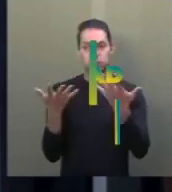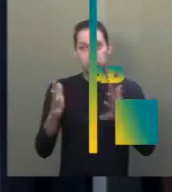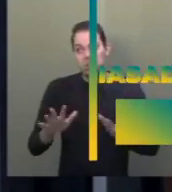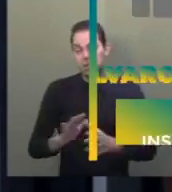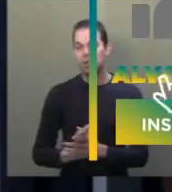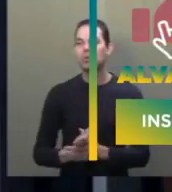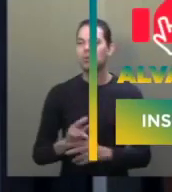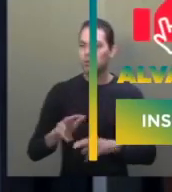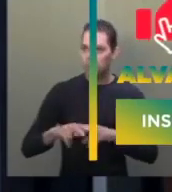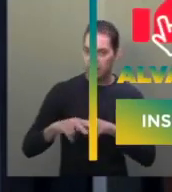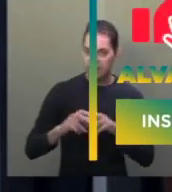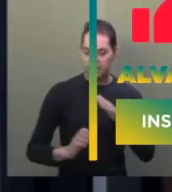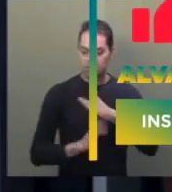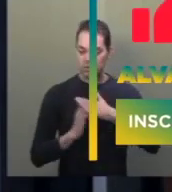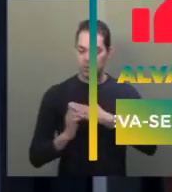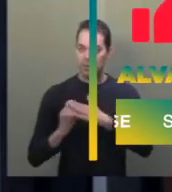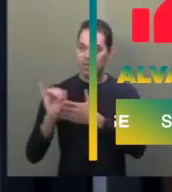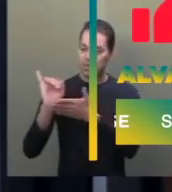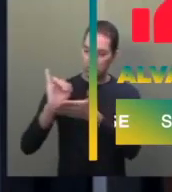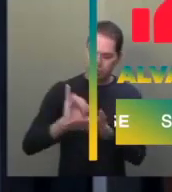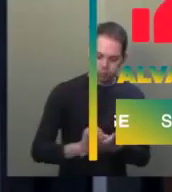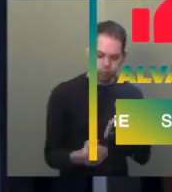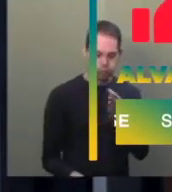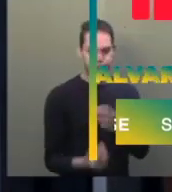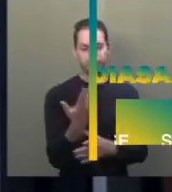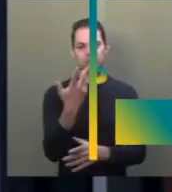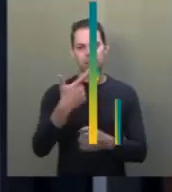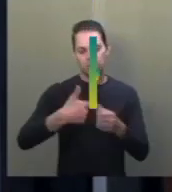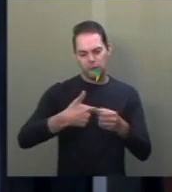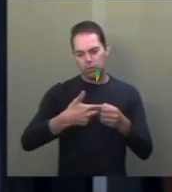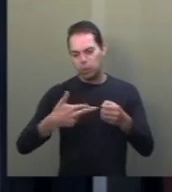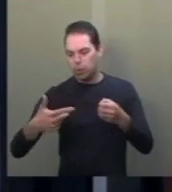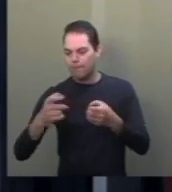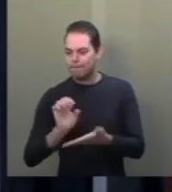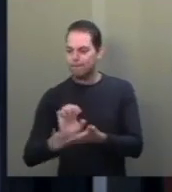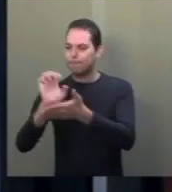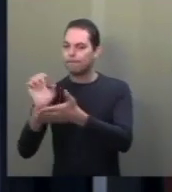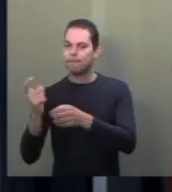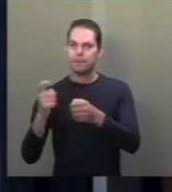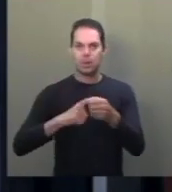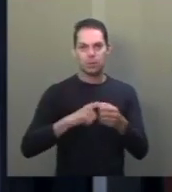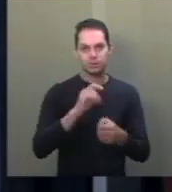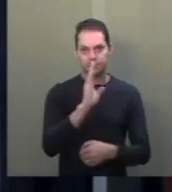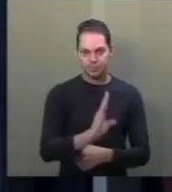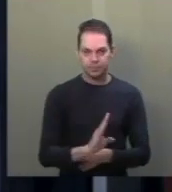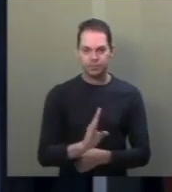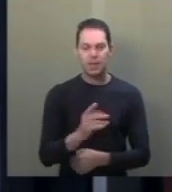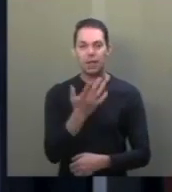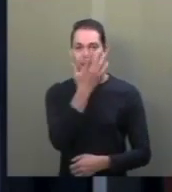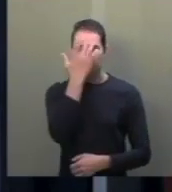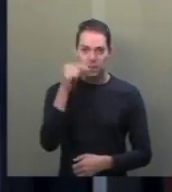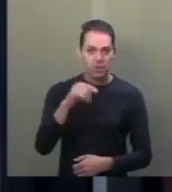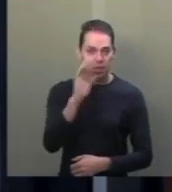surgiram empresas importadoras de combustível. O brasileiro que ganha em real